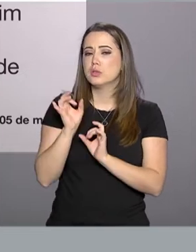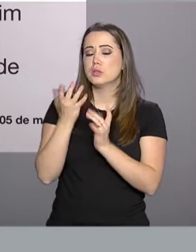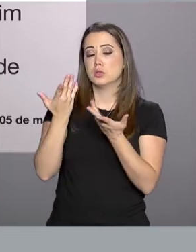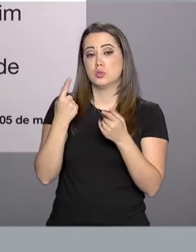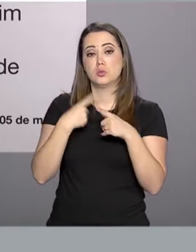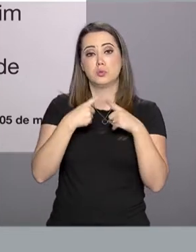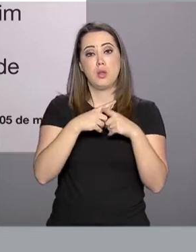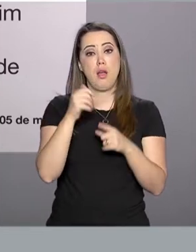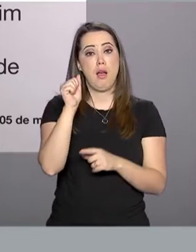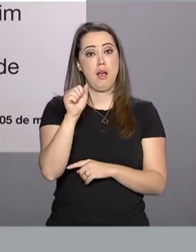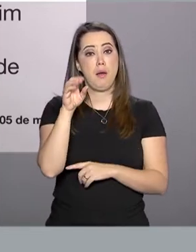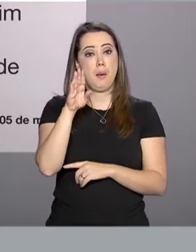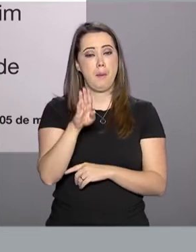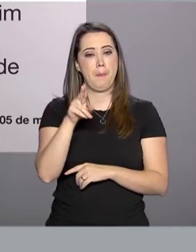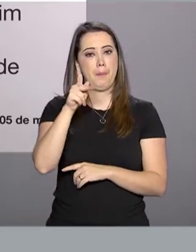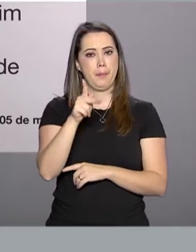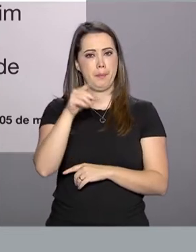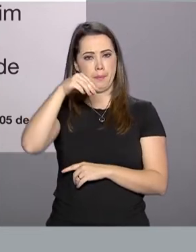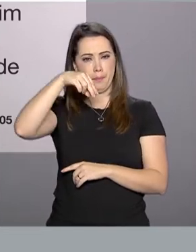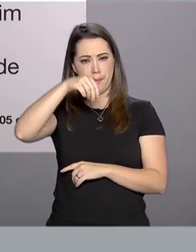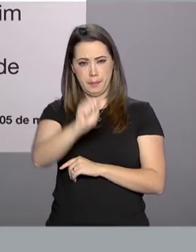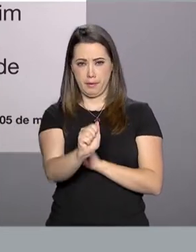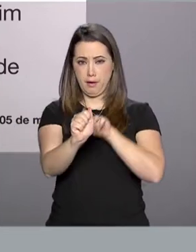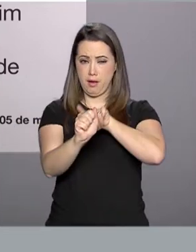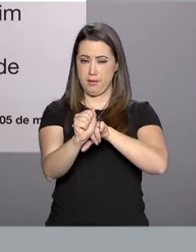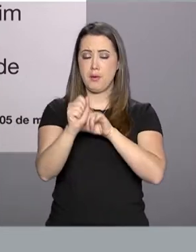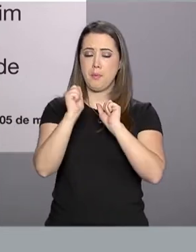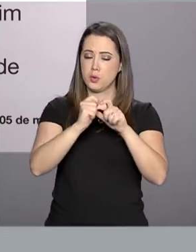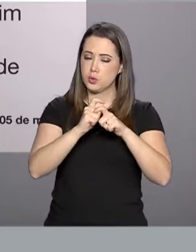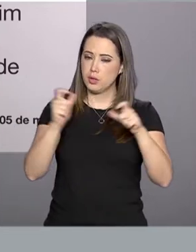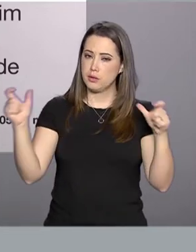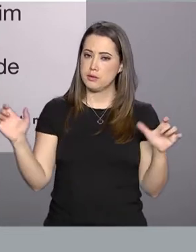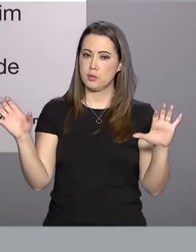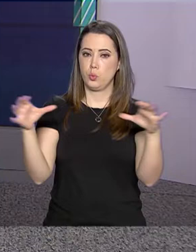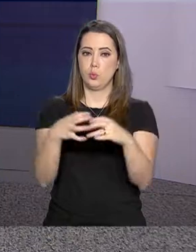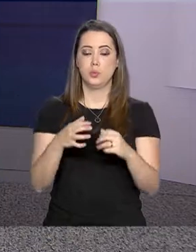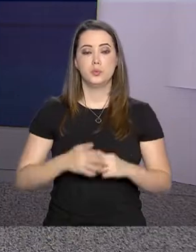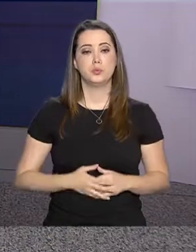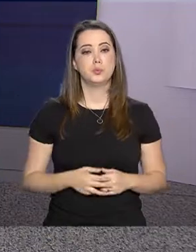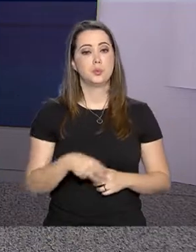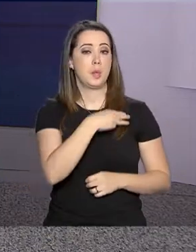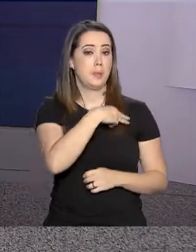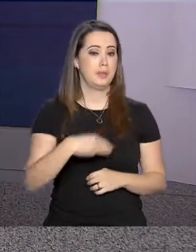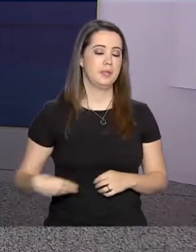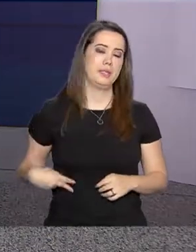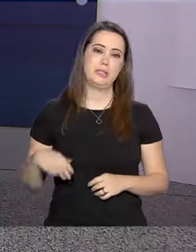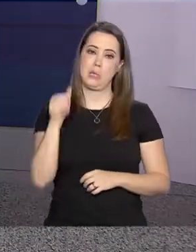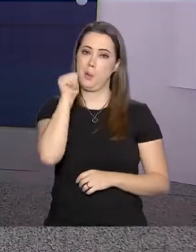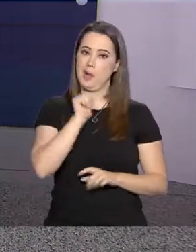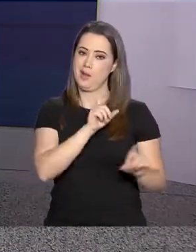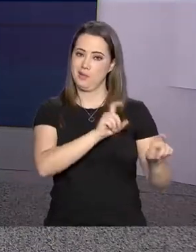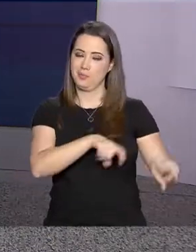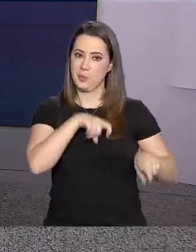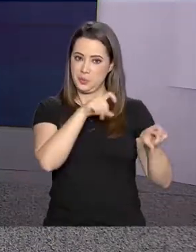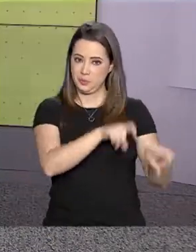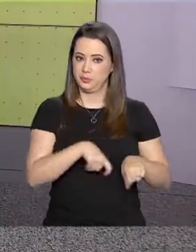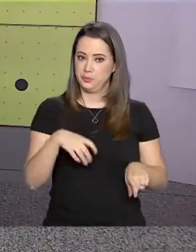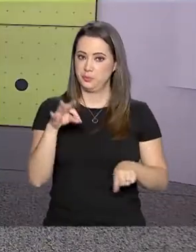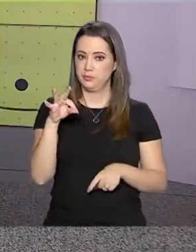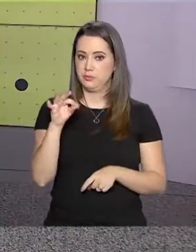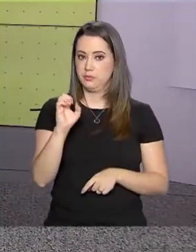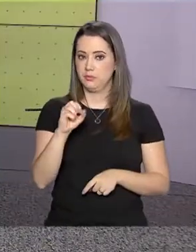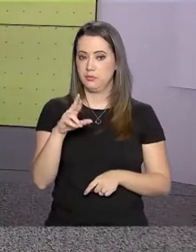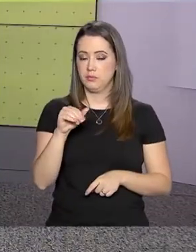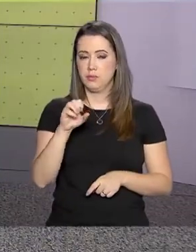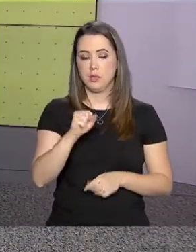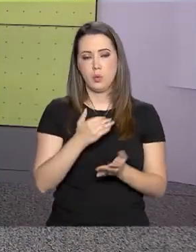Brasileira de Proteína Animal e que há espaço para crescer nessa área. A ministra da Agricultura, Tereza Cristina, inicia